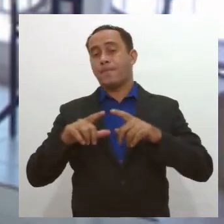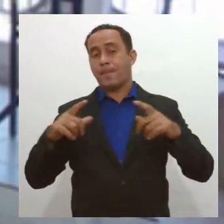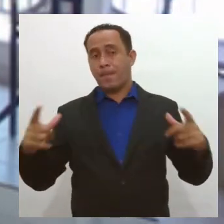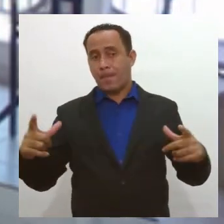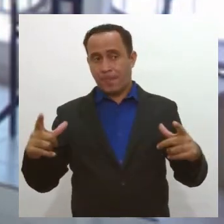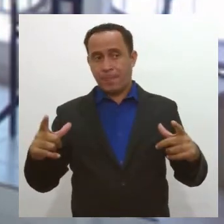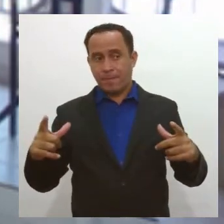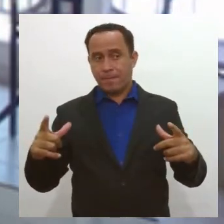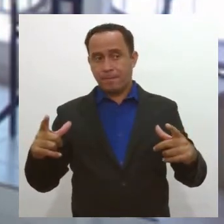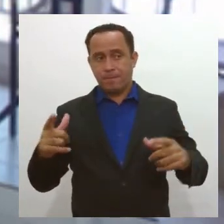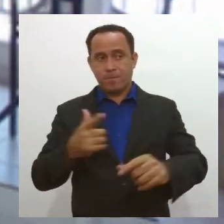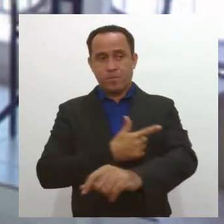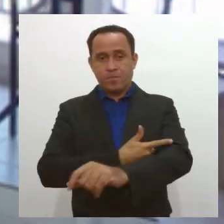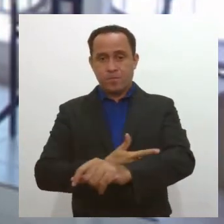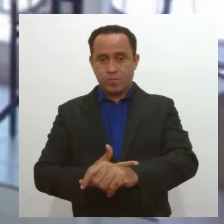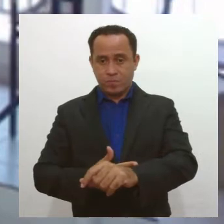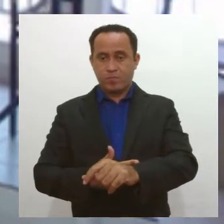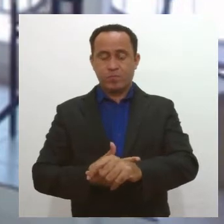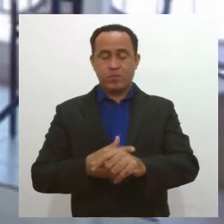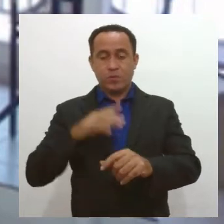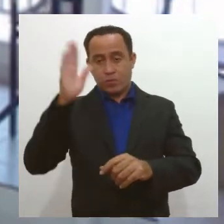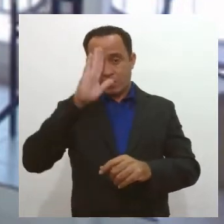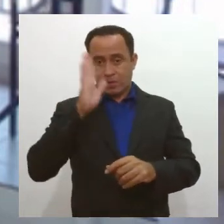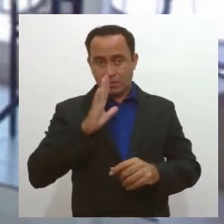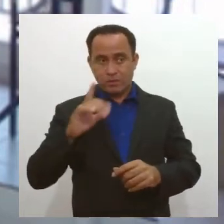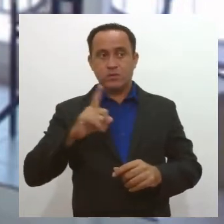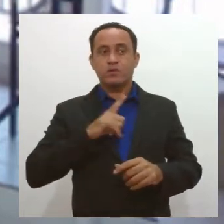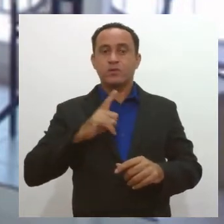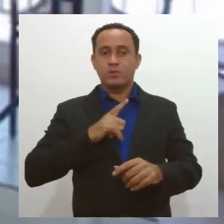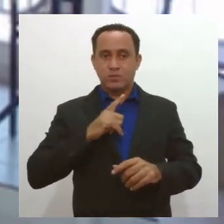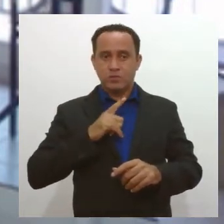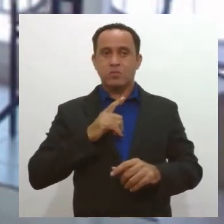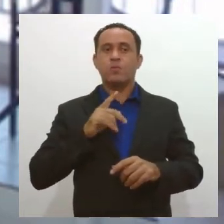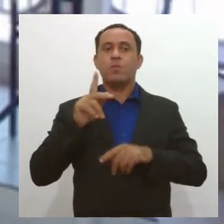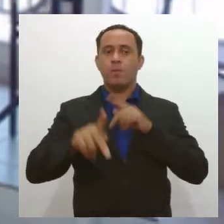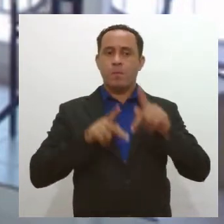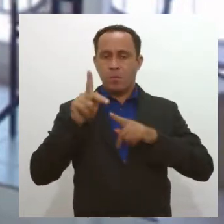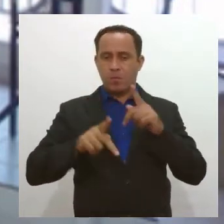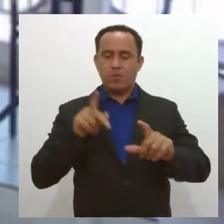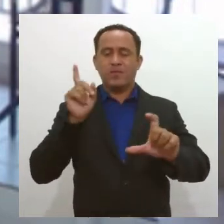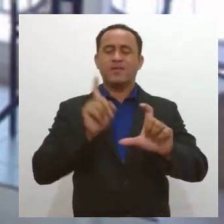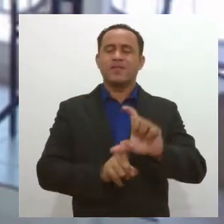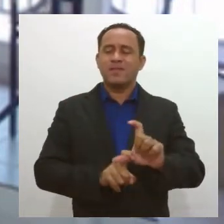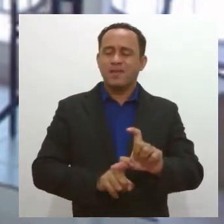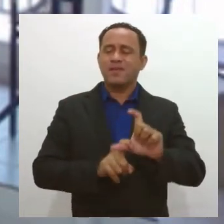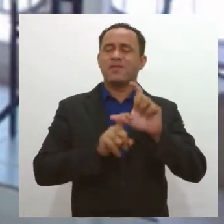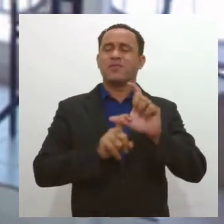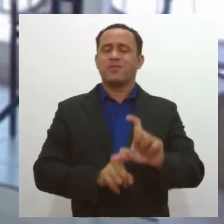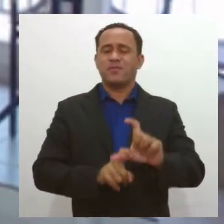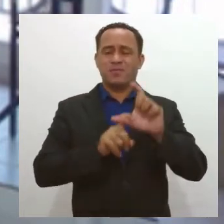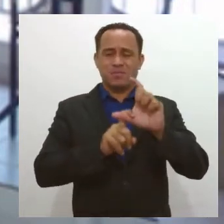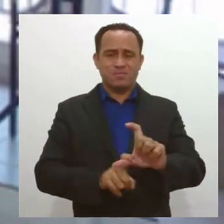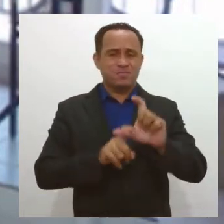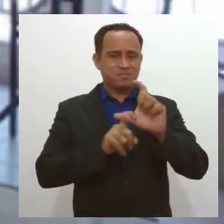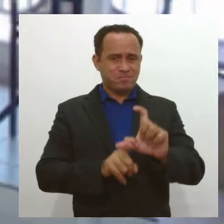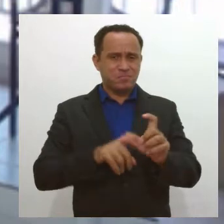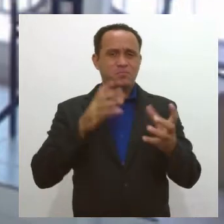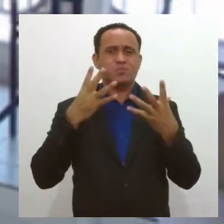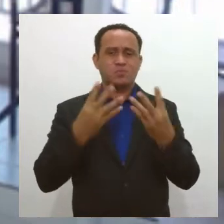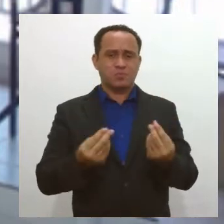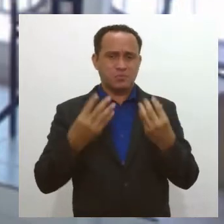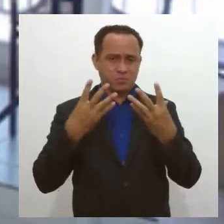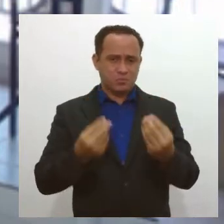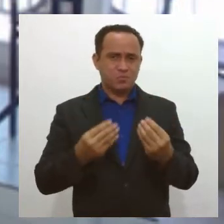comportamento natural de nós brasileiros. Nós temos uma população altamente endividada e com a educação financeira a níveis baixíssimos.